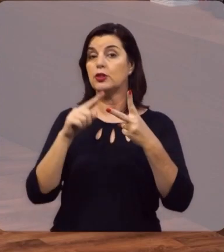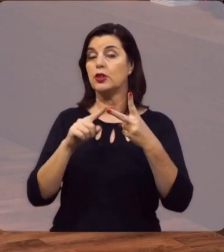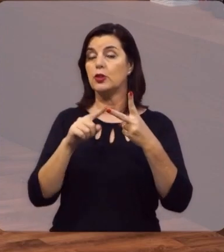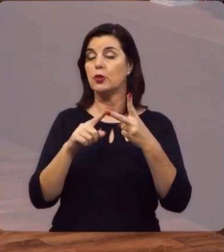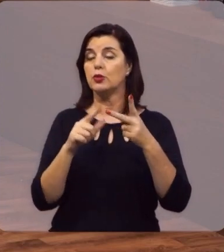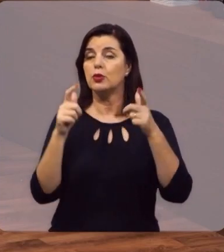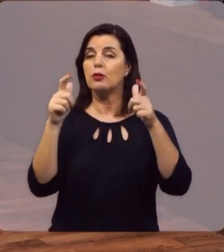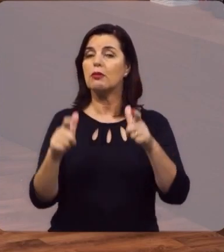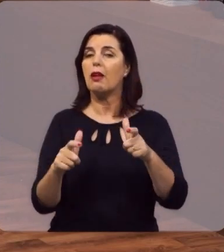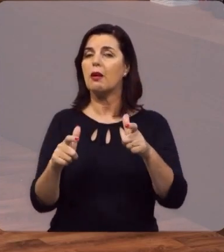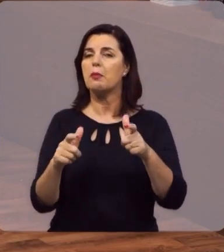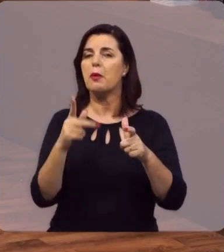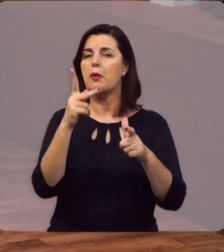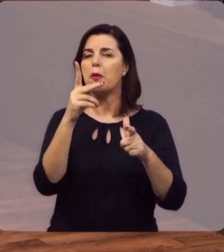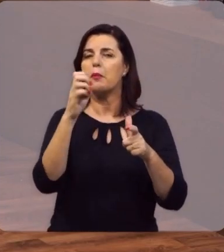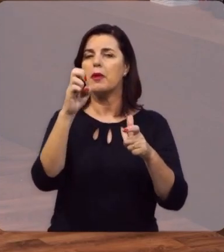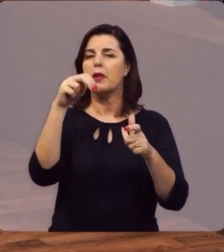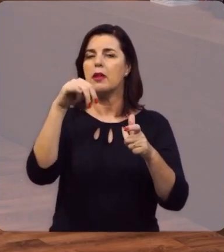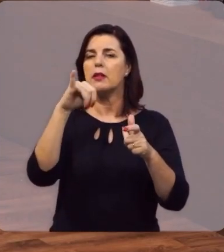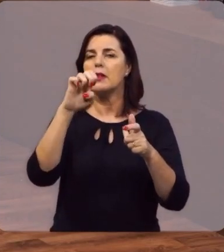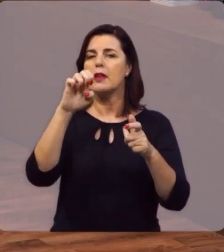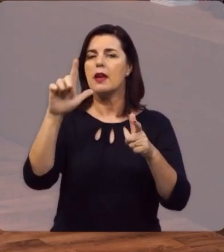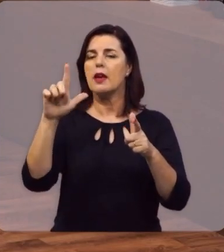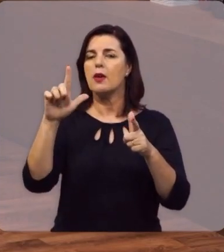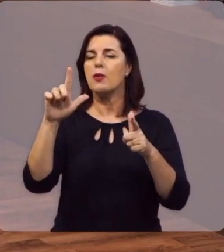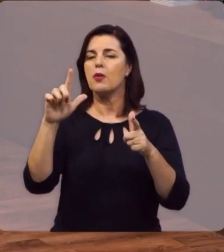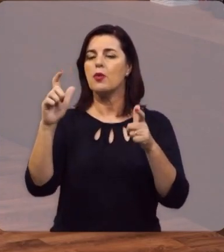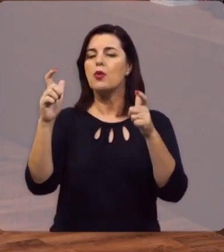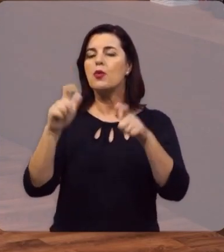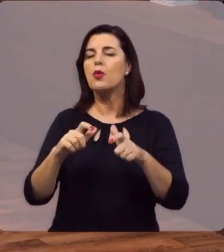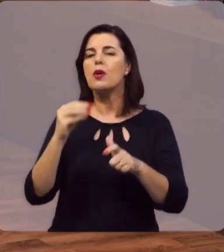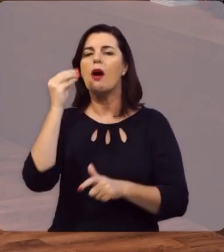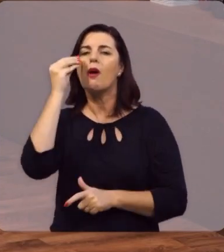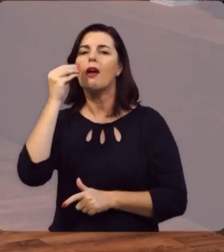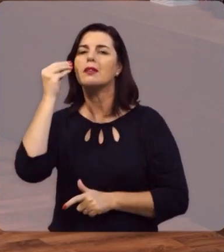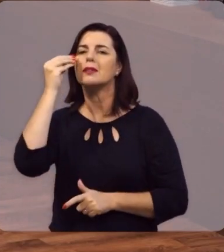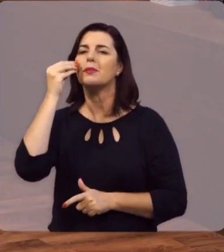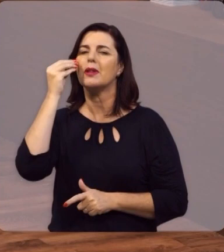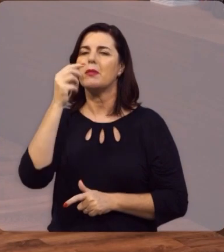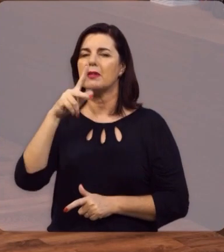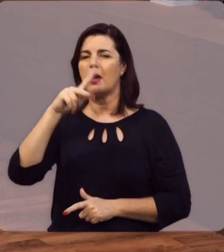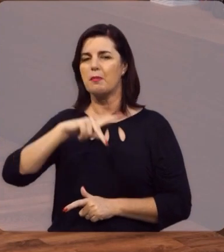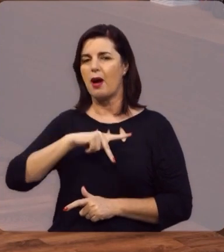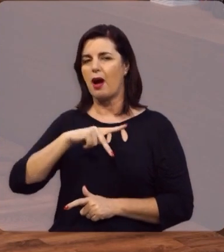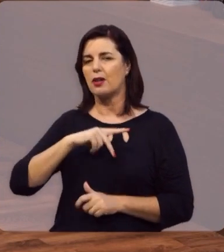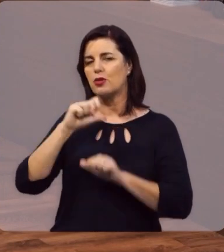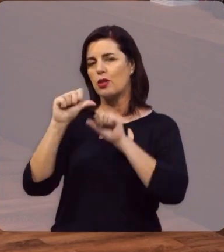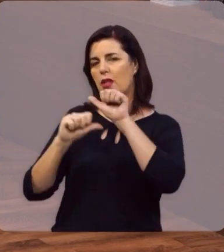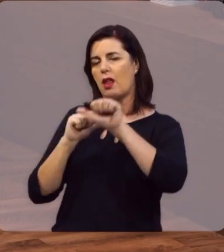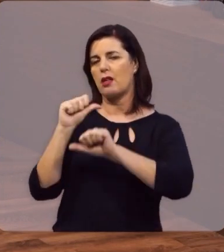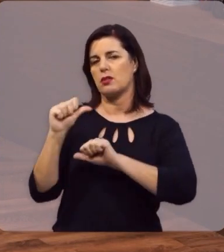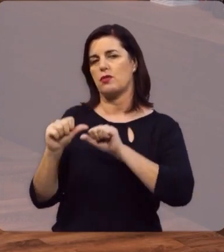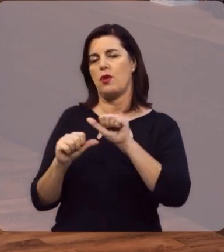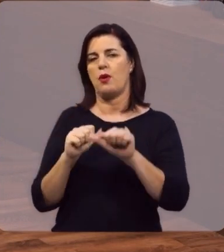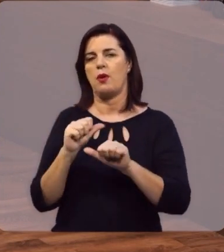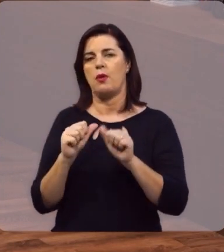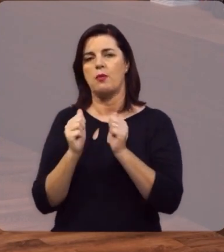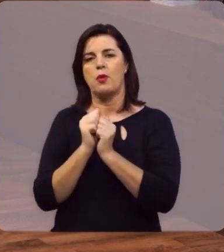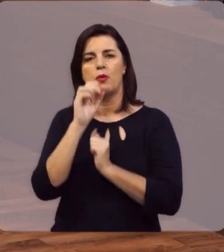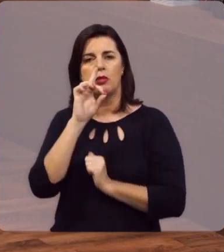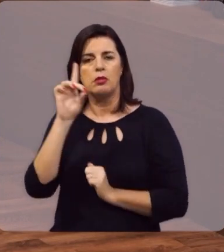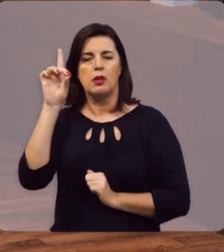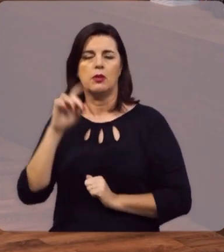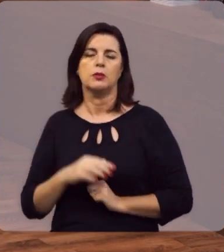a segunda estação da vida, Peniel, o lugar da sua experiência pessoal, transformadora